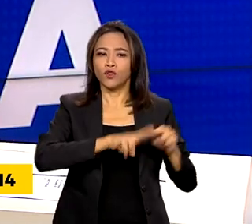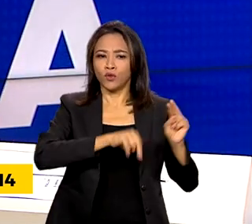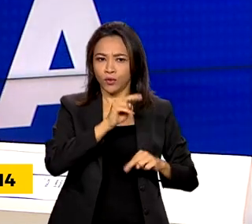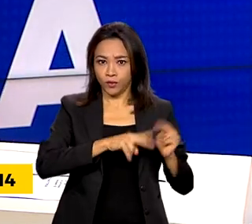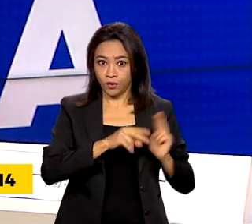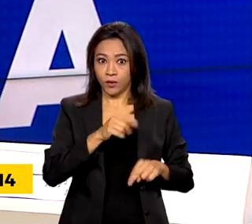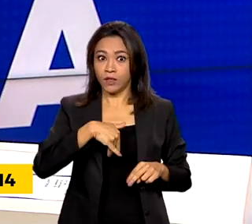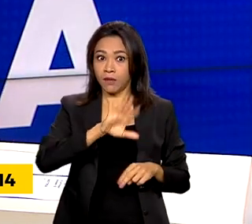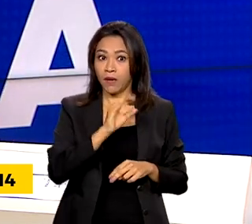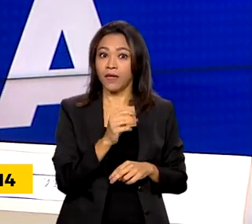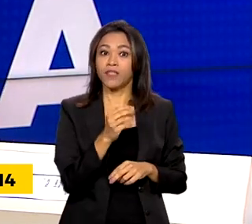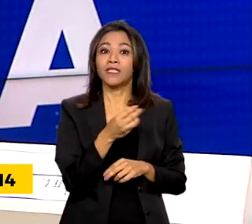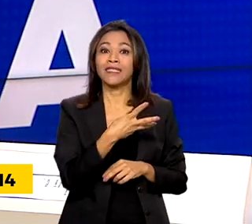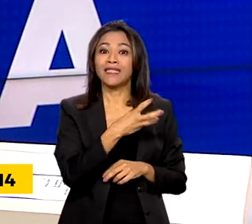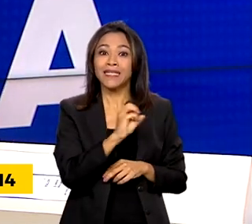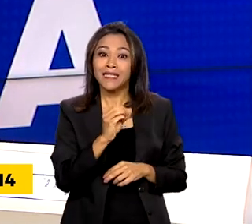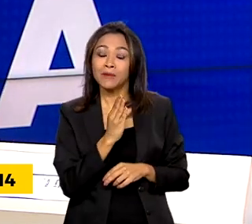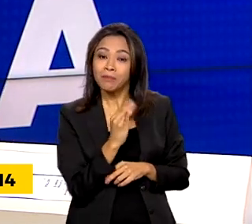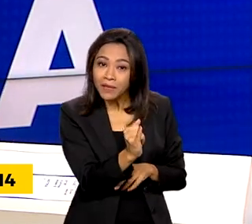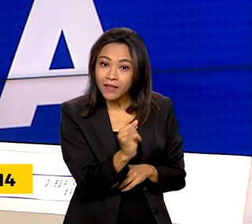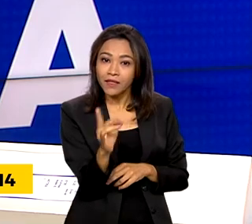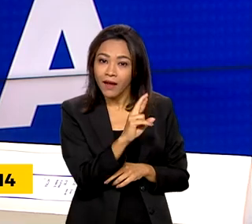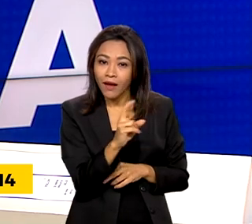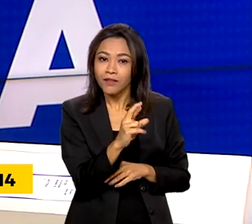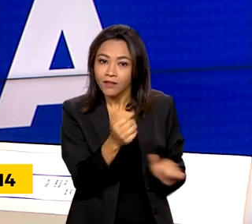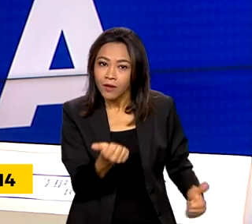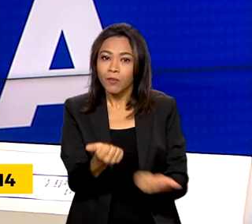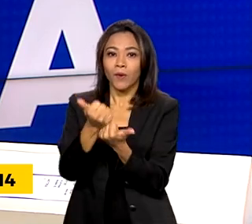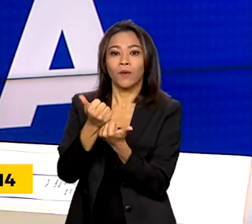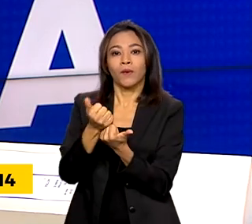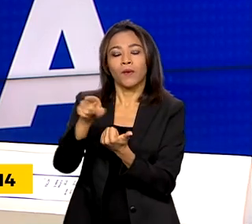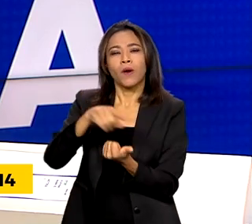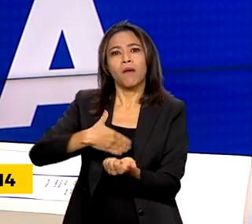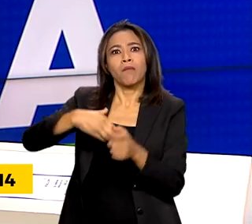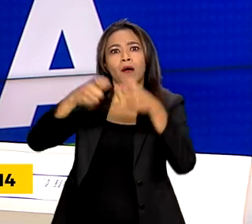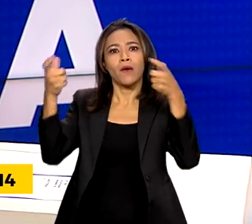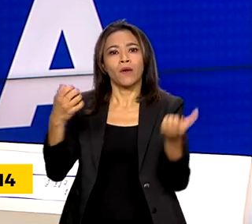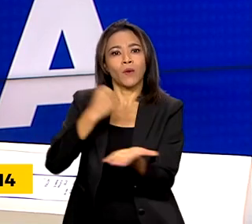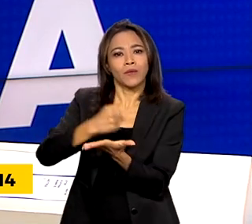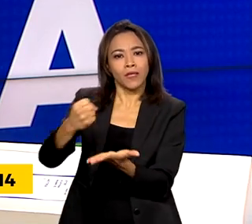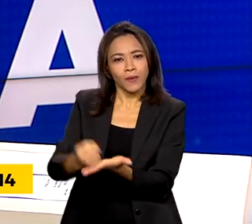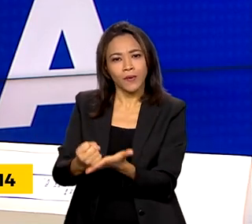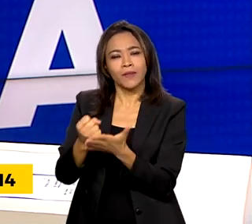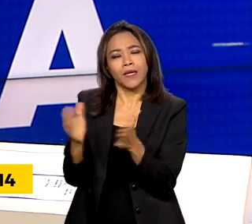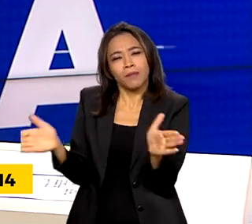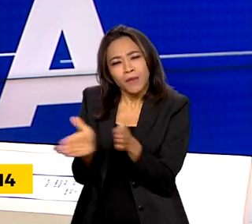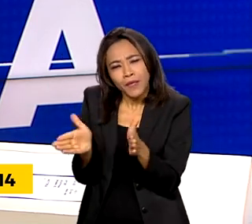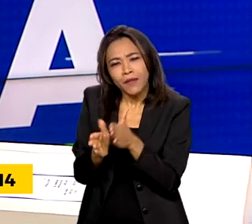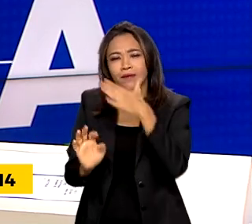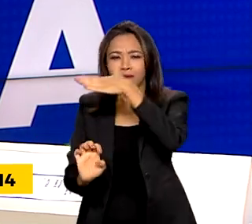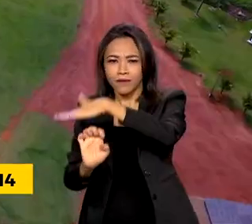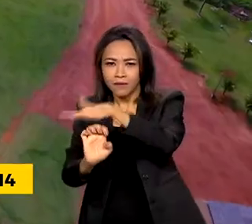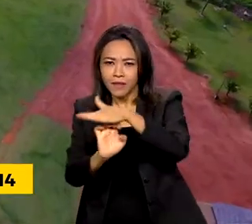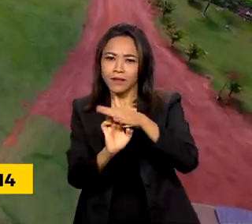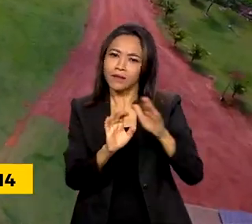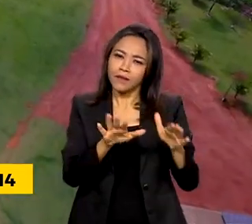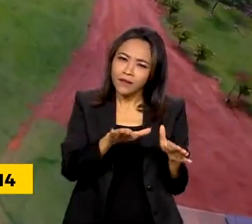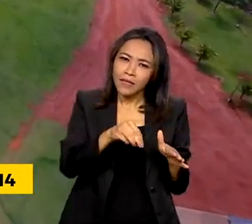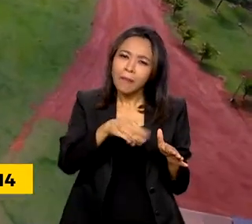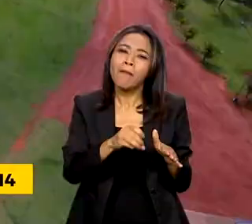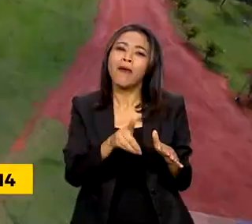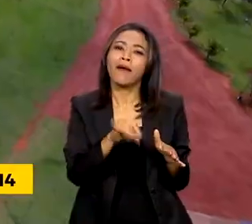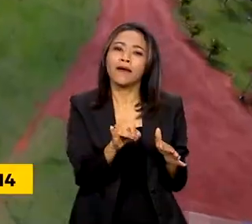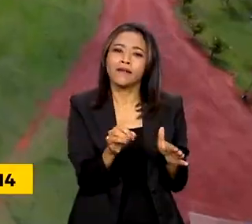crédito para dinamizar a produção no campo. As maiores contratações são pequenos e médios produtores. De